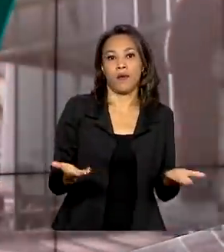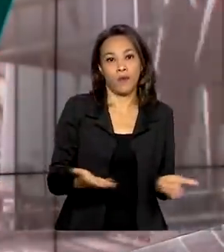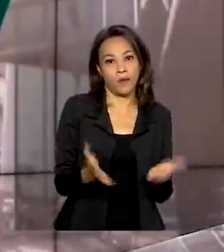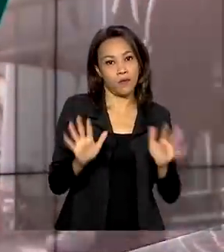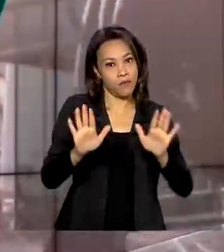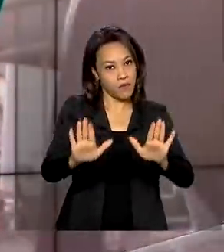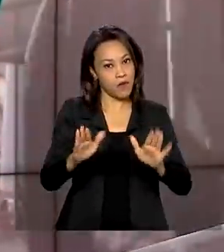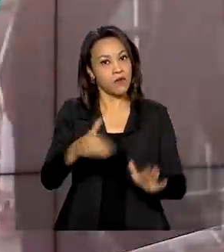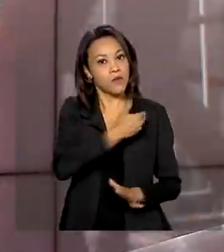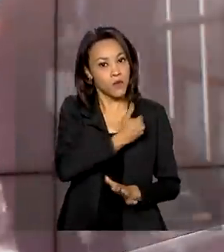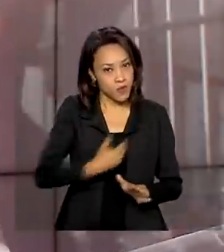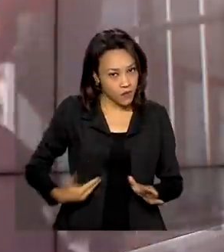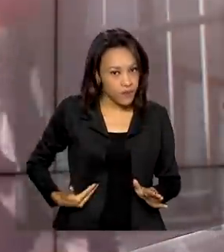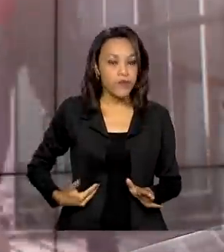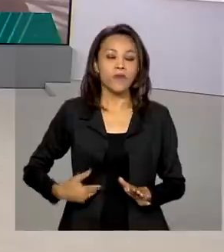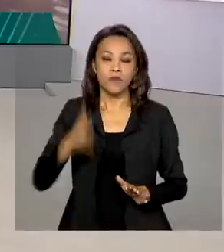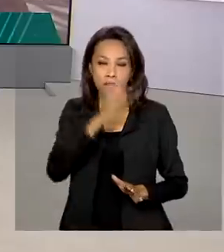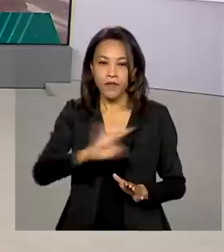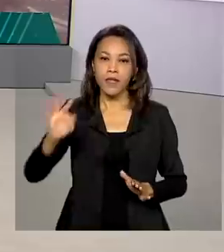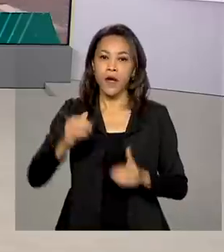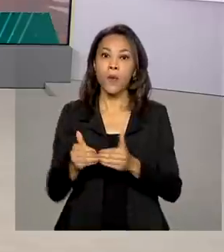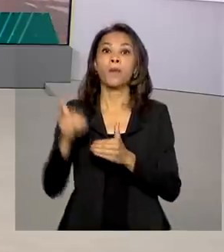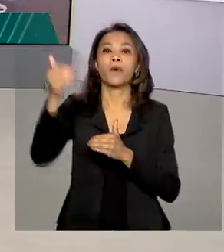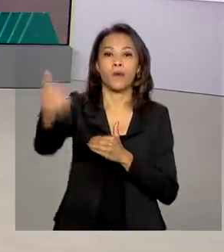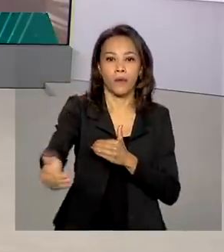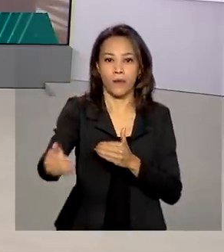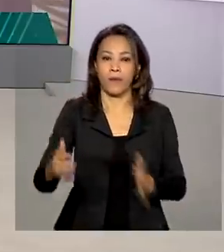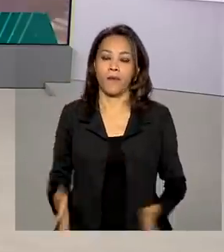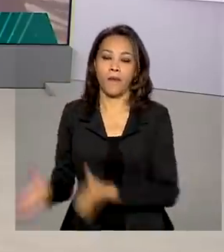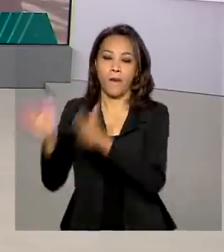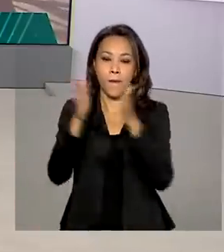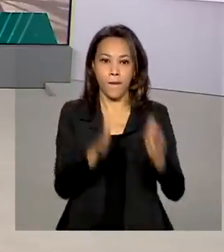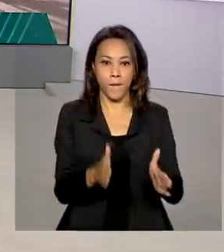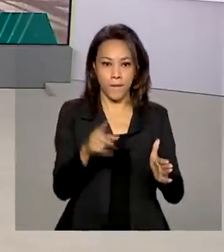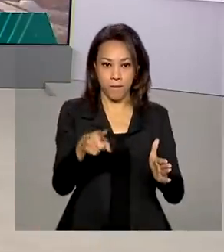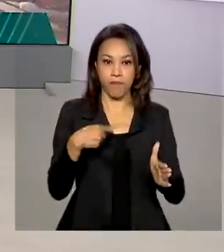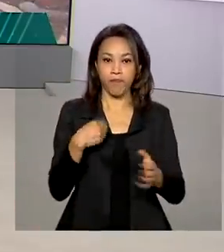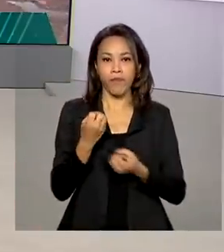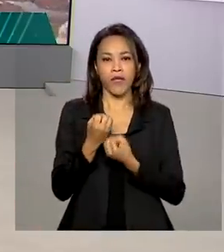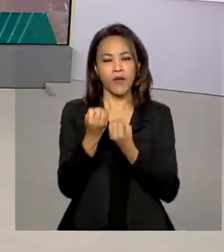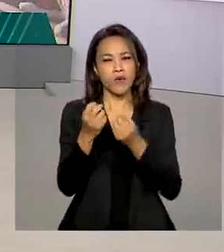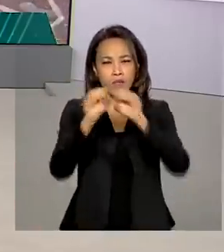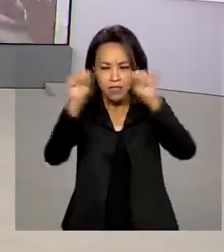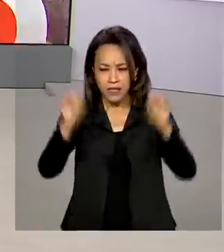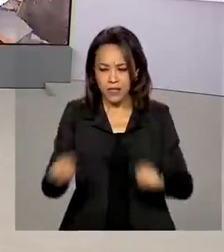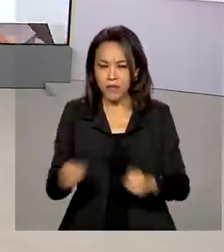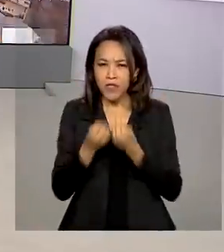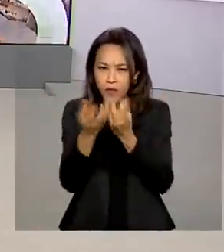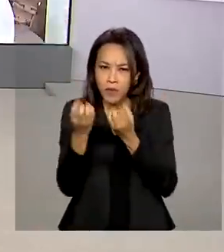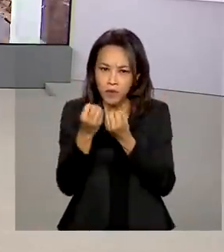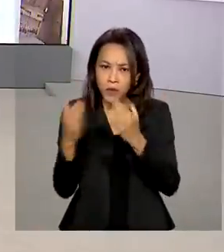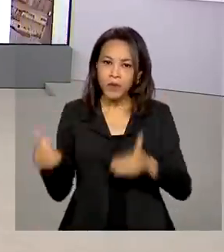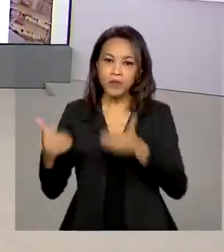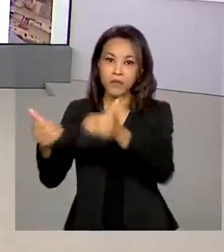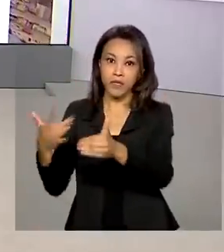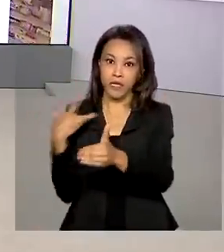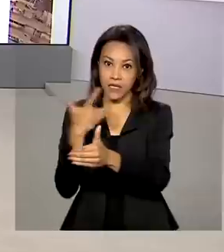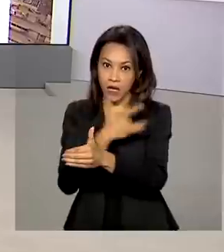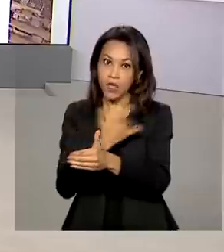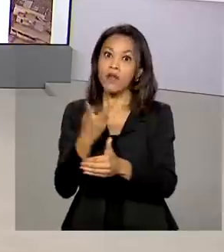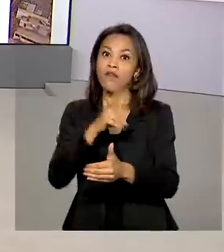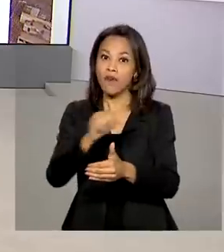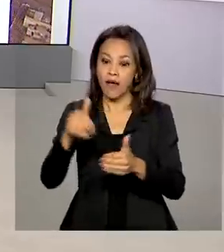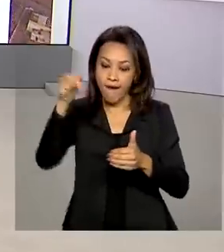governo federal prorrogou a medida. O sistema de dados do Ministério da Saúde deve voltar a operar normalmente esta